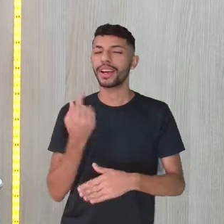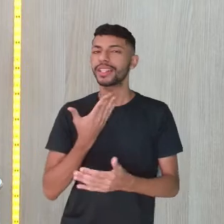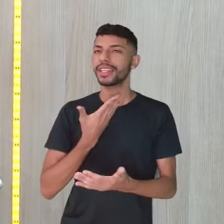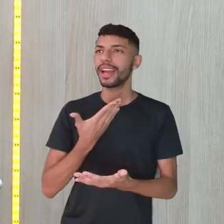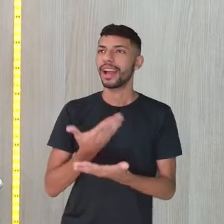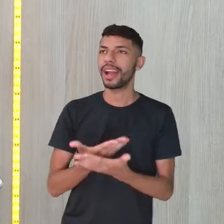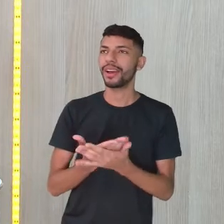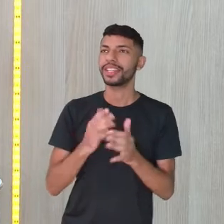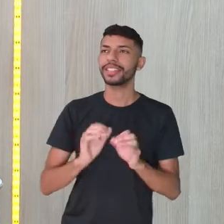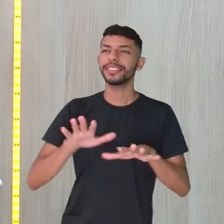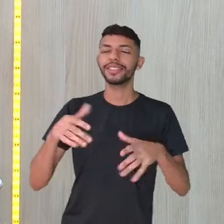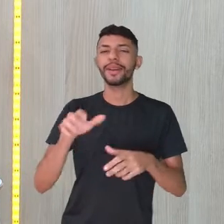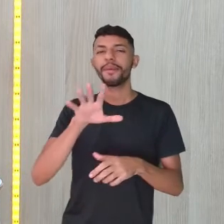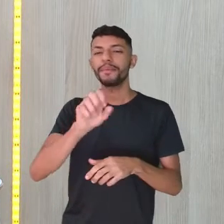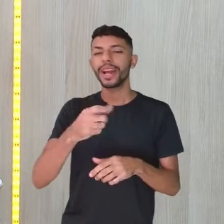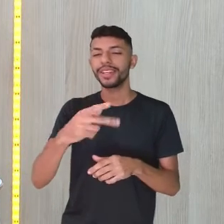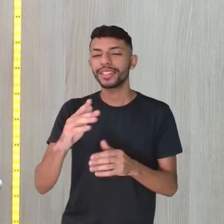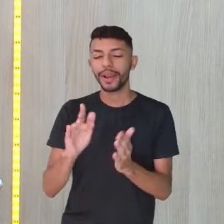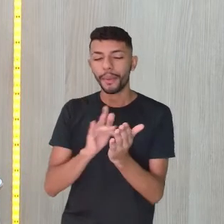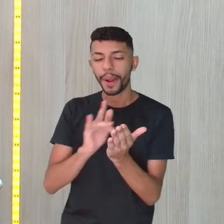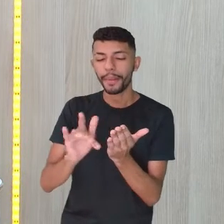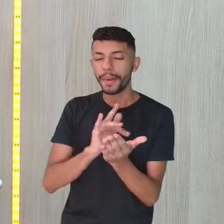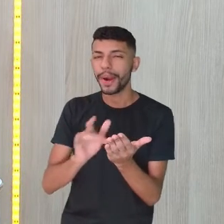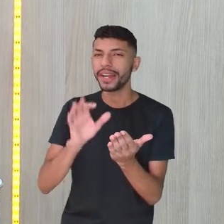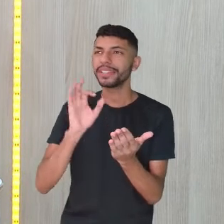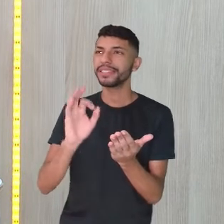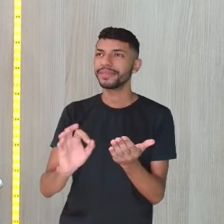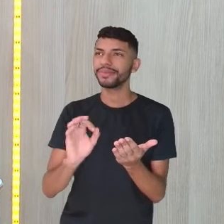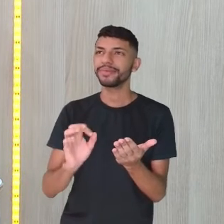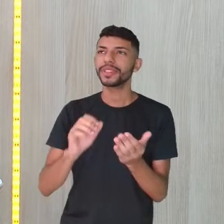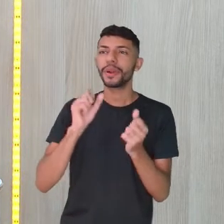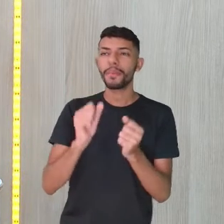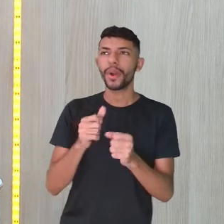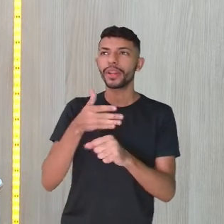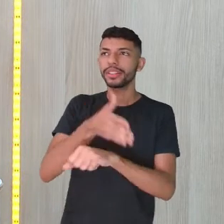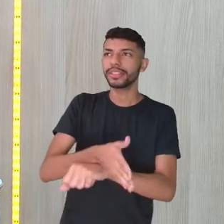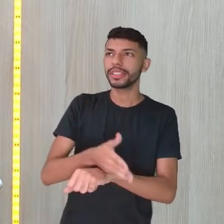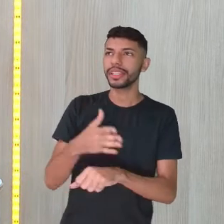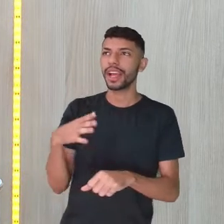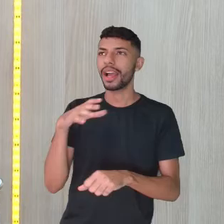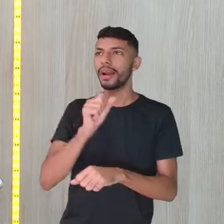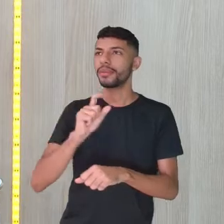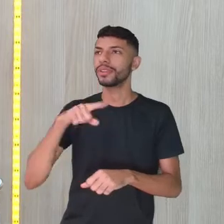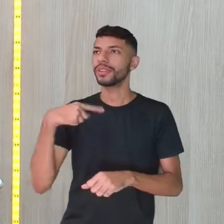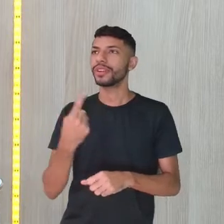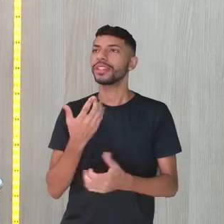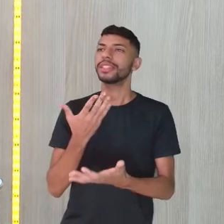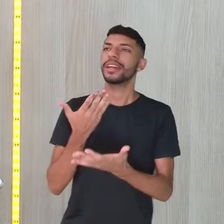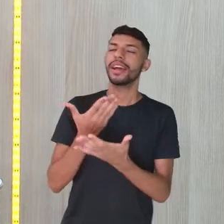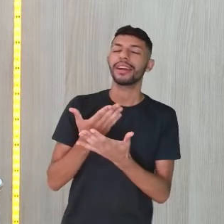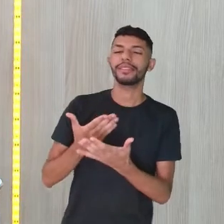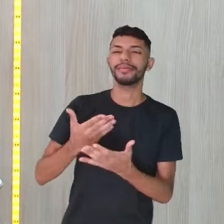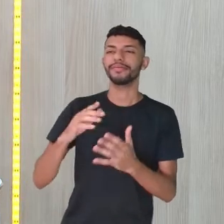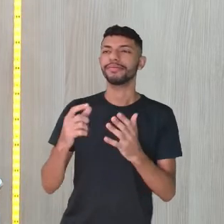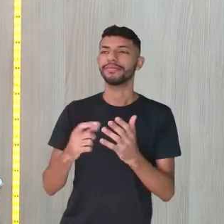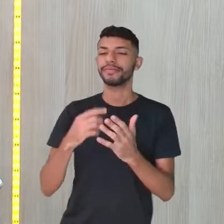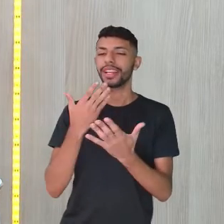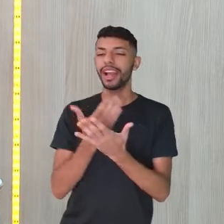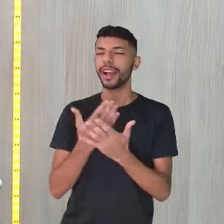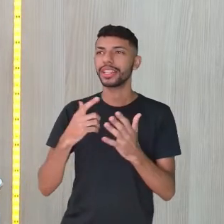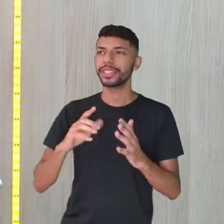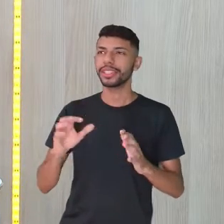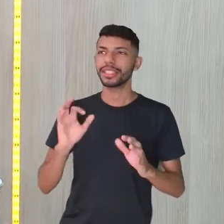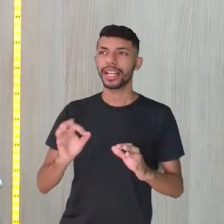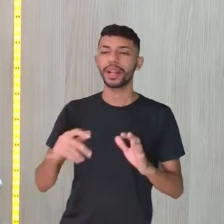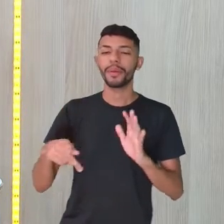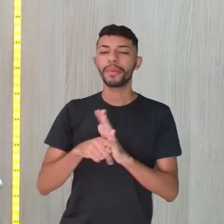agora seu celular ou então seu tablet, pode entrar direto na loja de aplicativos, na Play Store, A depender do modelo do seu celular,